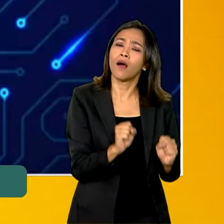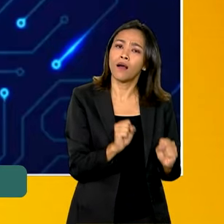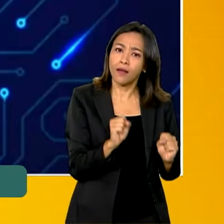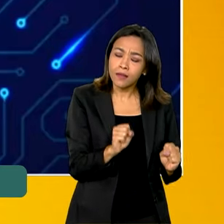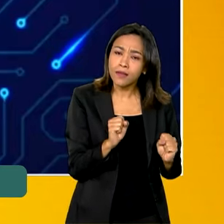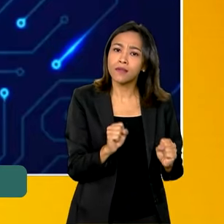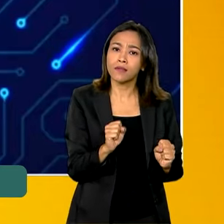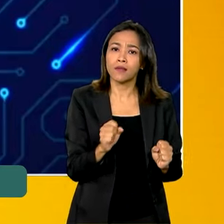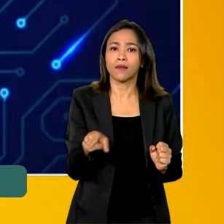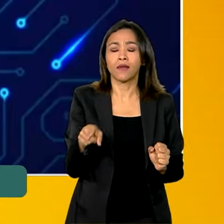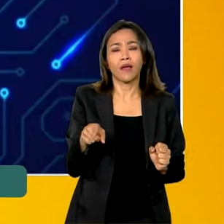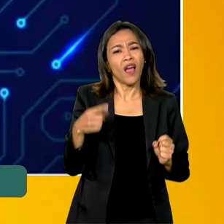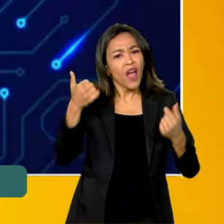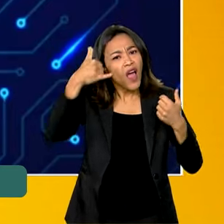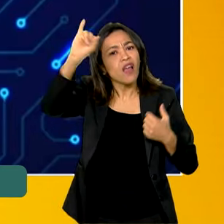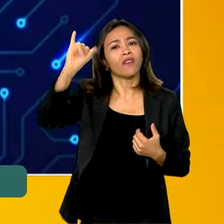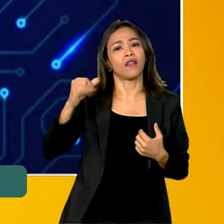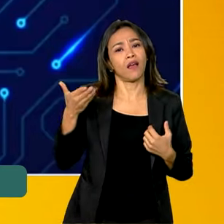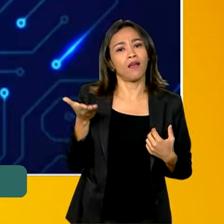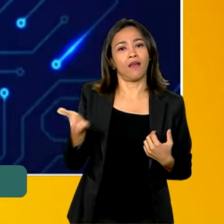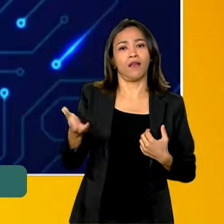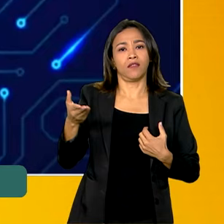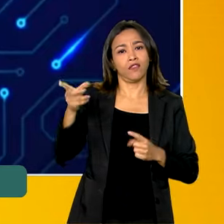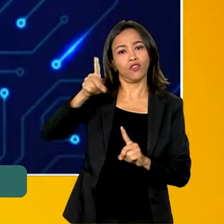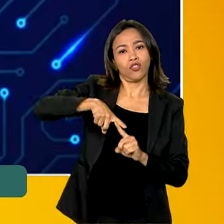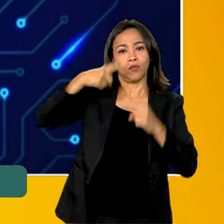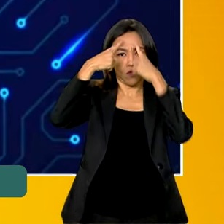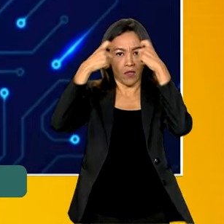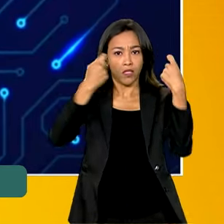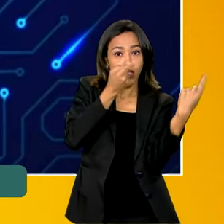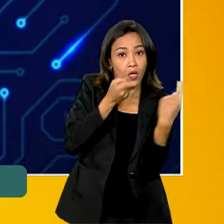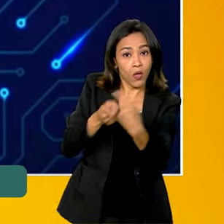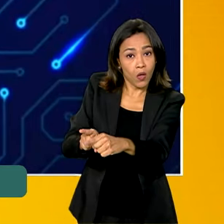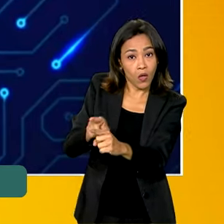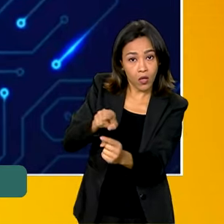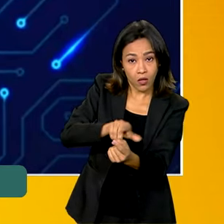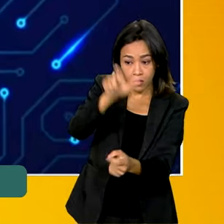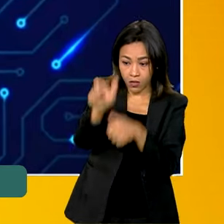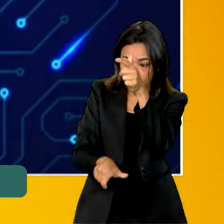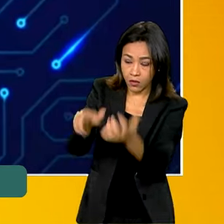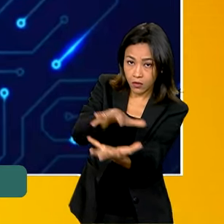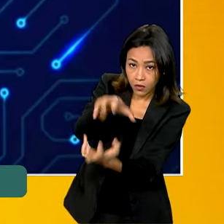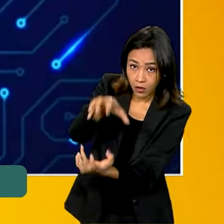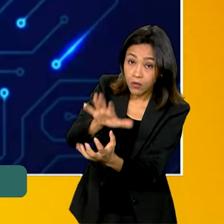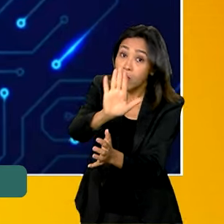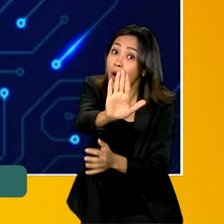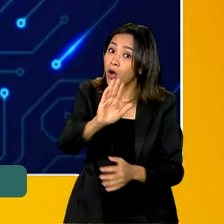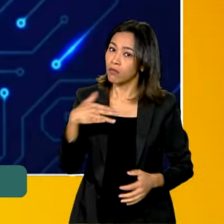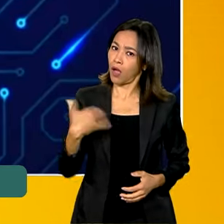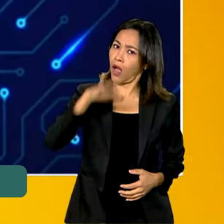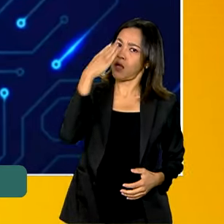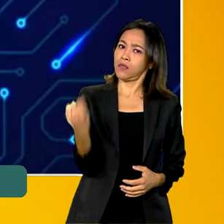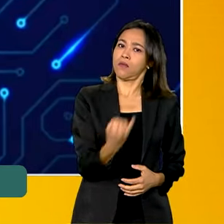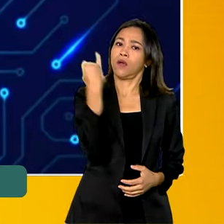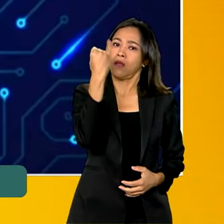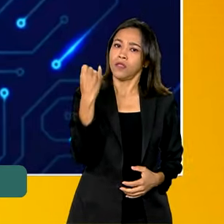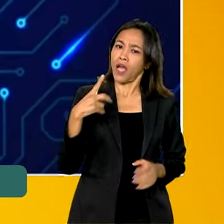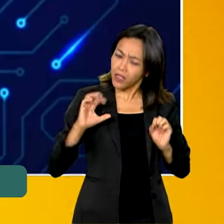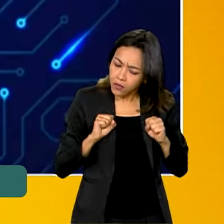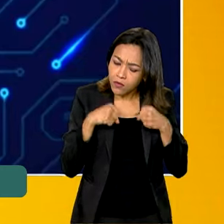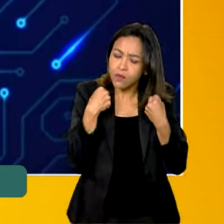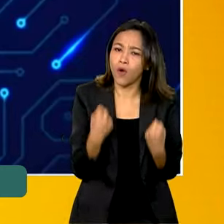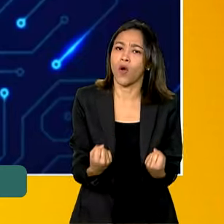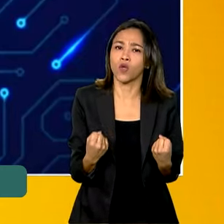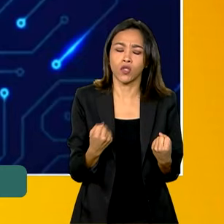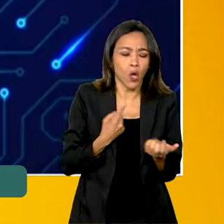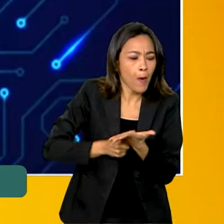intensificar atividades no combate à violência contra as pessoas idólicas. Mas o mais importante, Valência, é a coordenação de esforços. Às vezes,